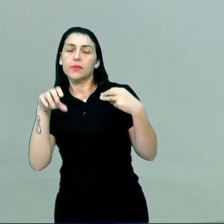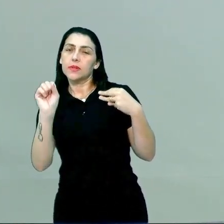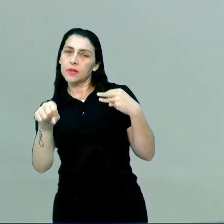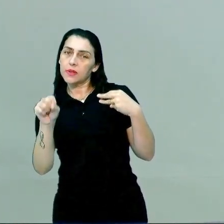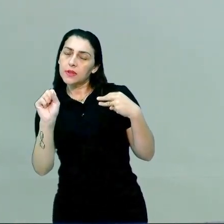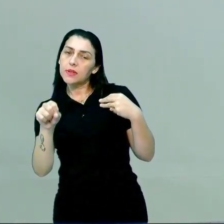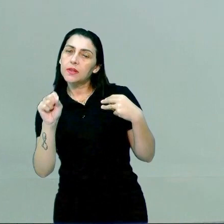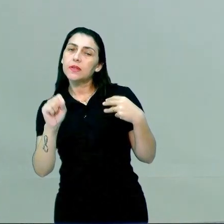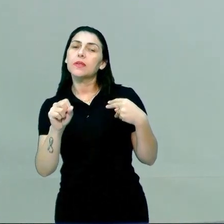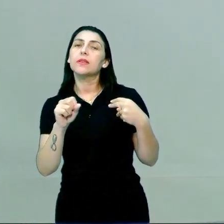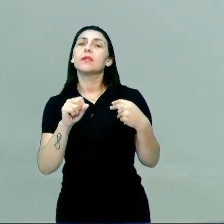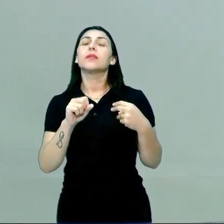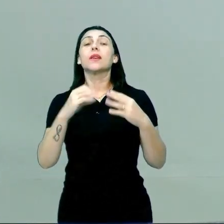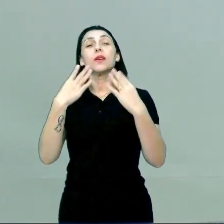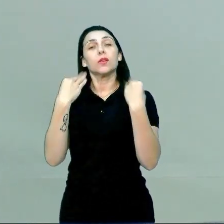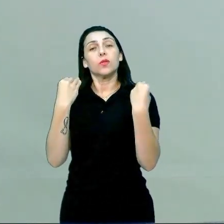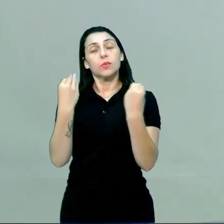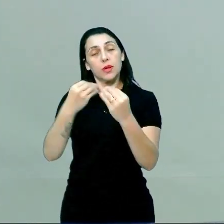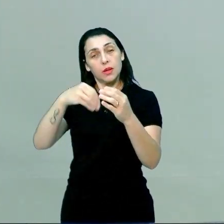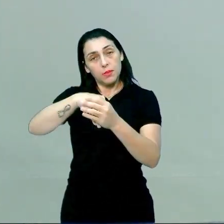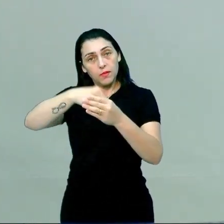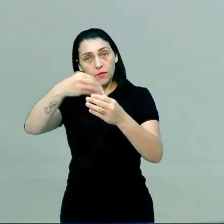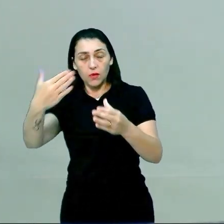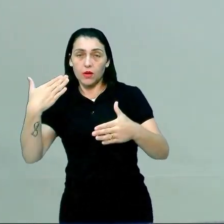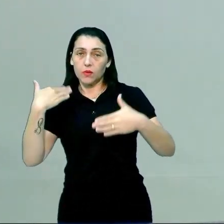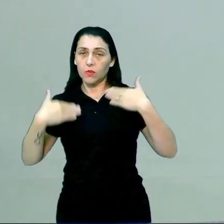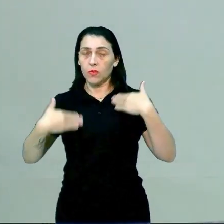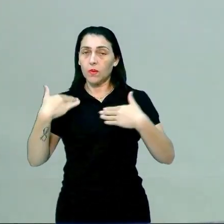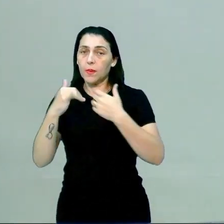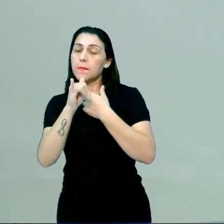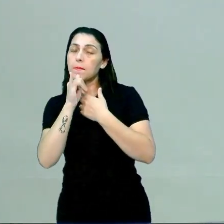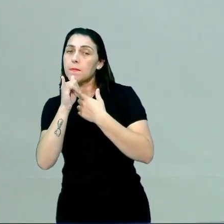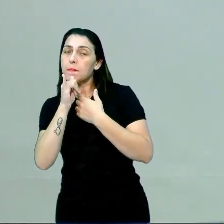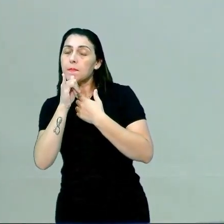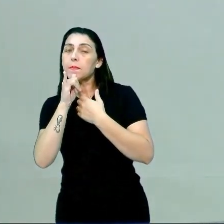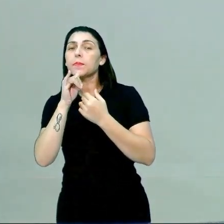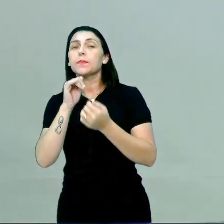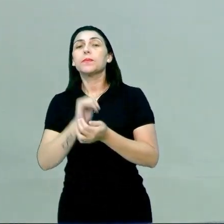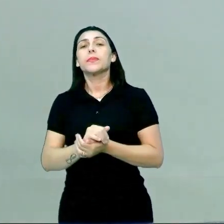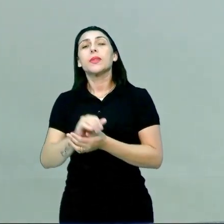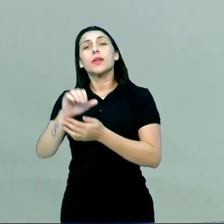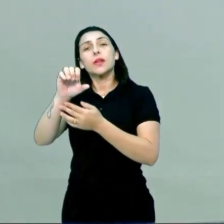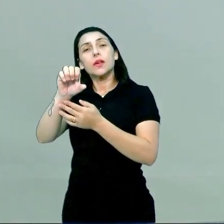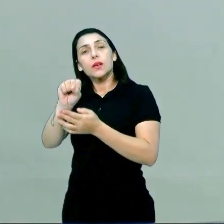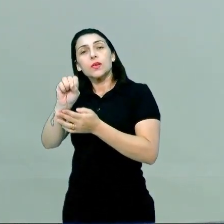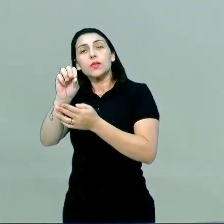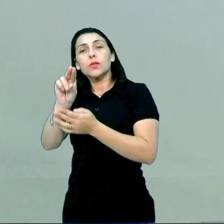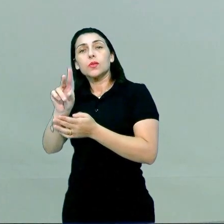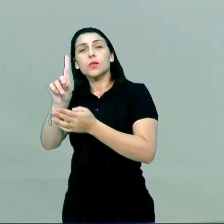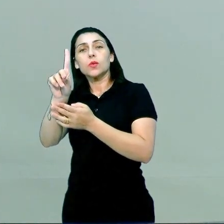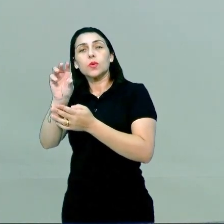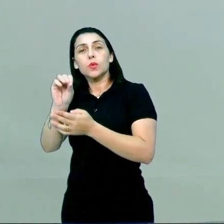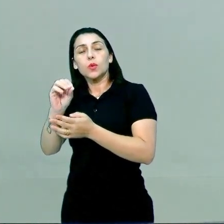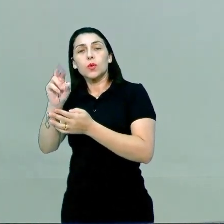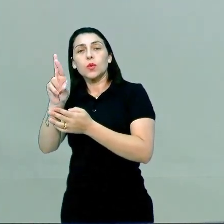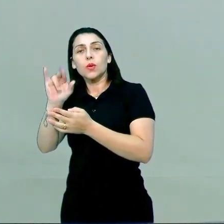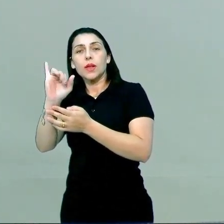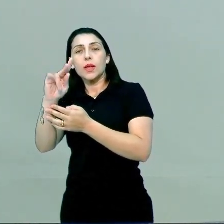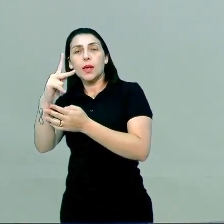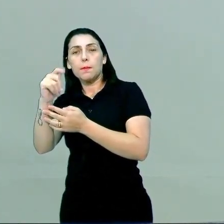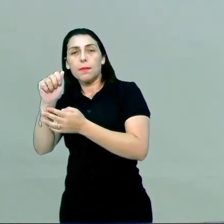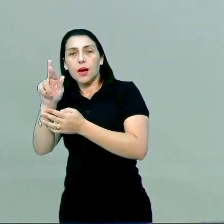liberar, né, substâncias para fora do nosso corpo. Exemplos, temos as glândulas sudoríparas, que vai liberar o quê?